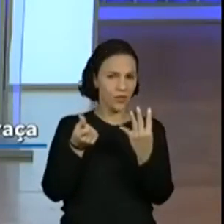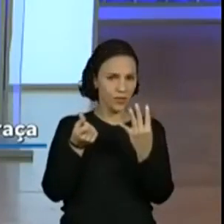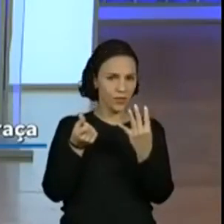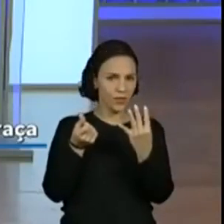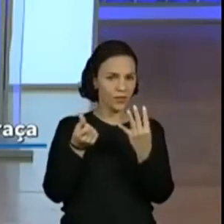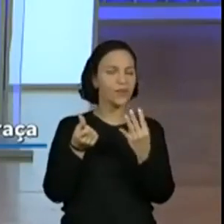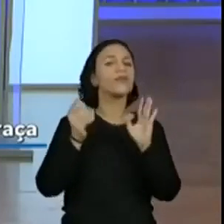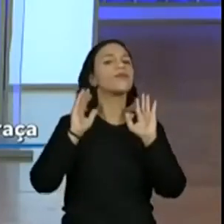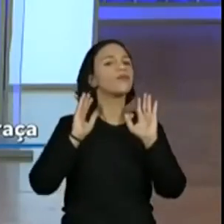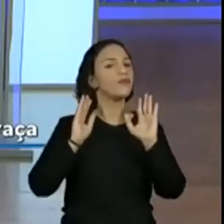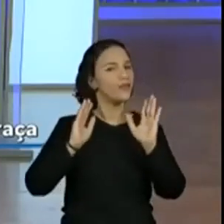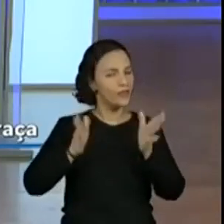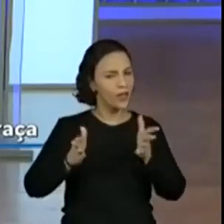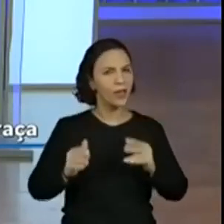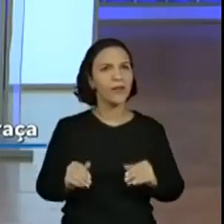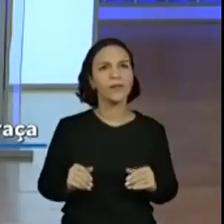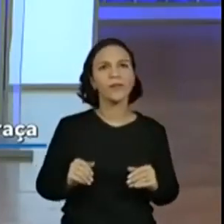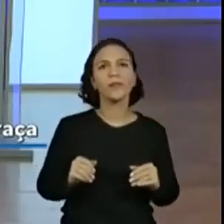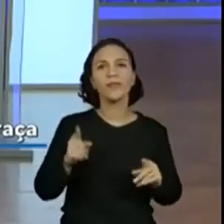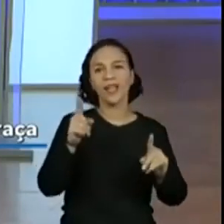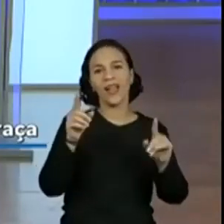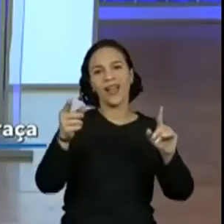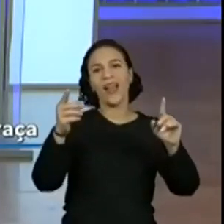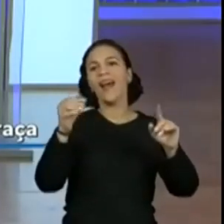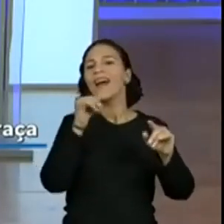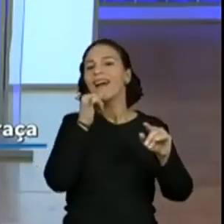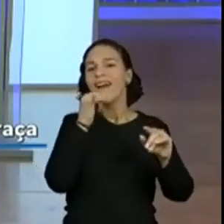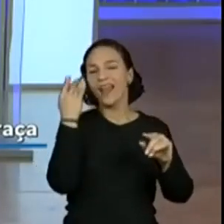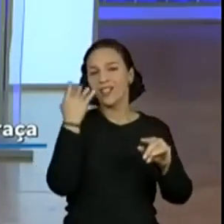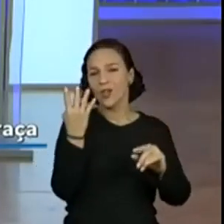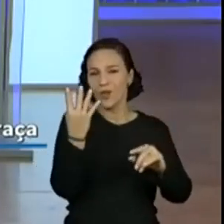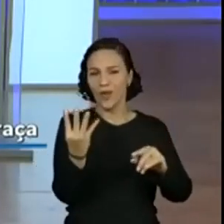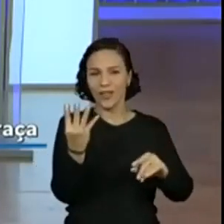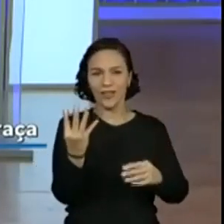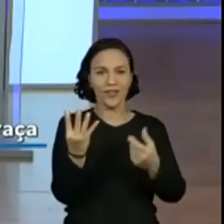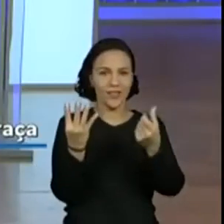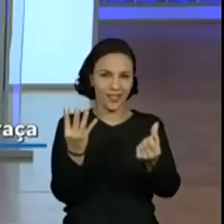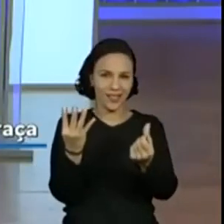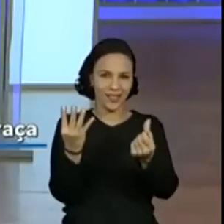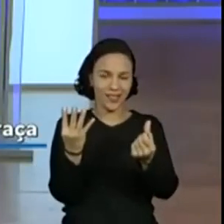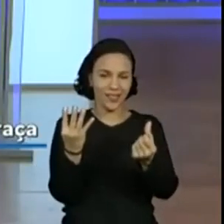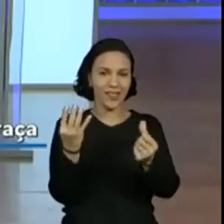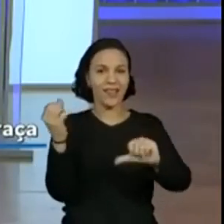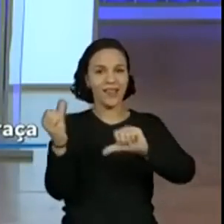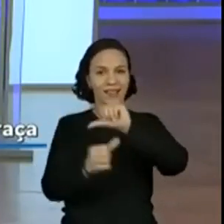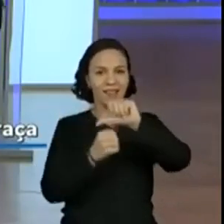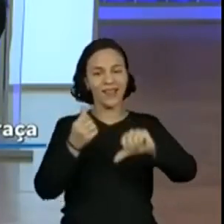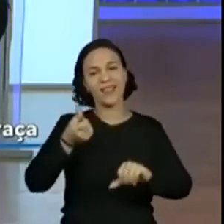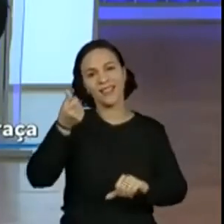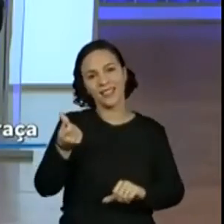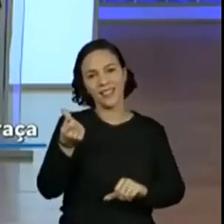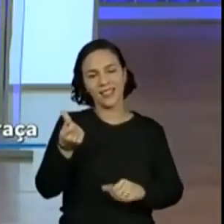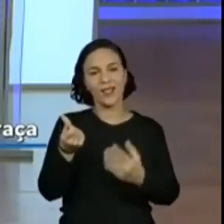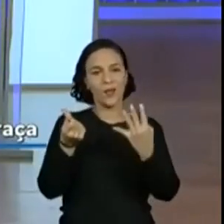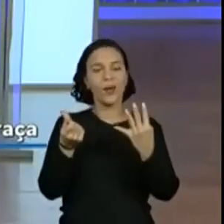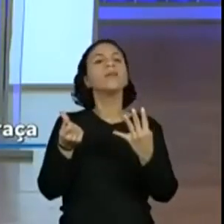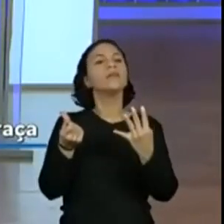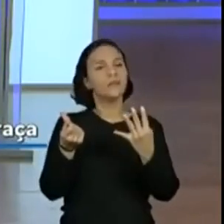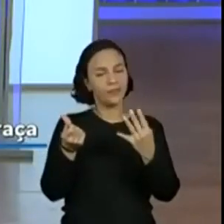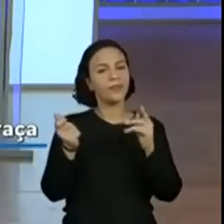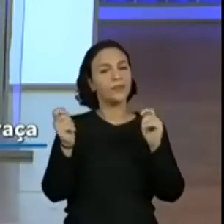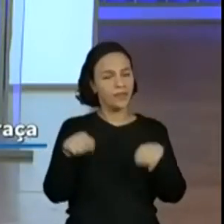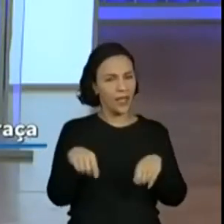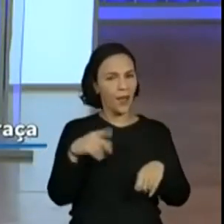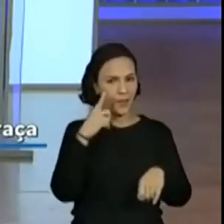colocaram invertidos. Também, também, se você vai invertendo, também, né? As parcelas. Isso, olha, só para